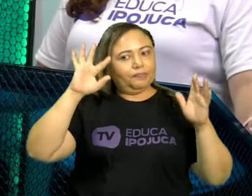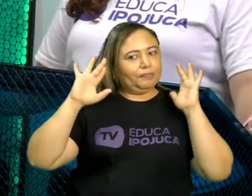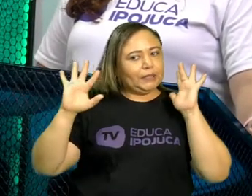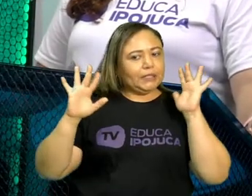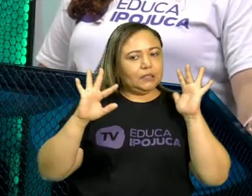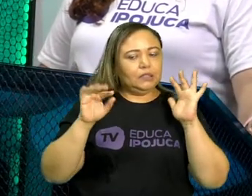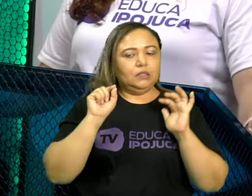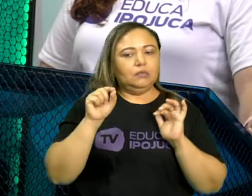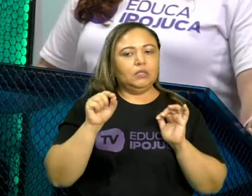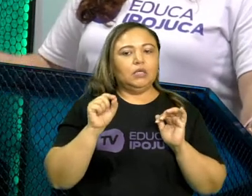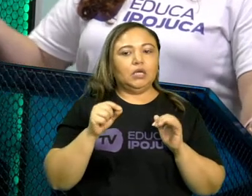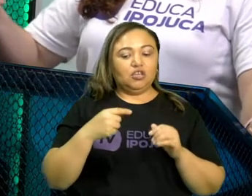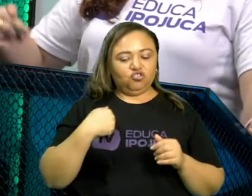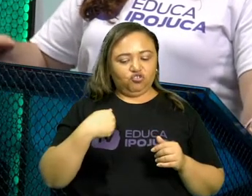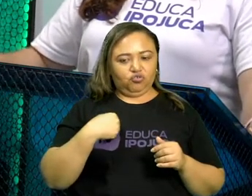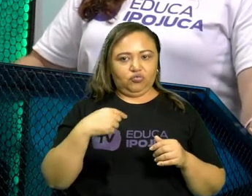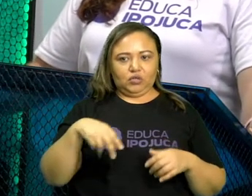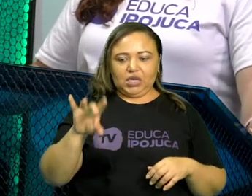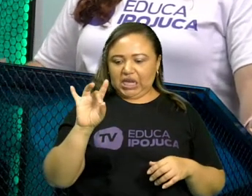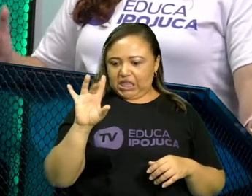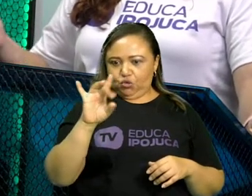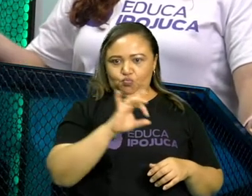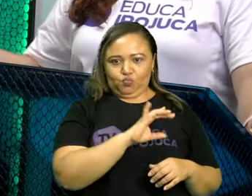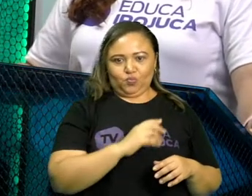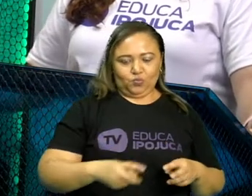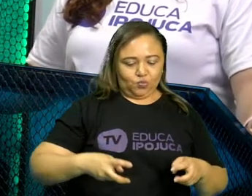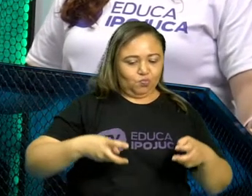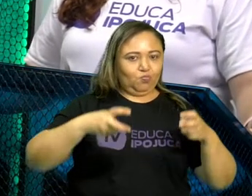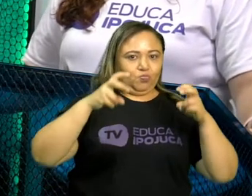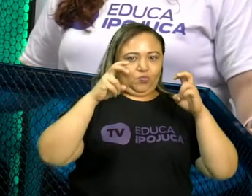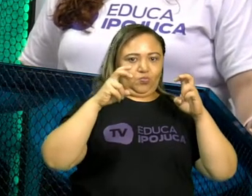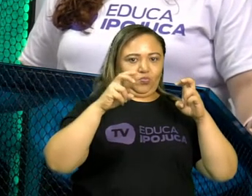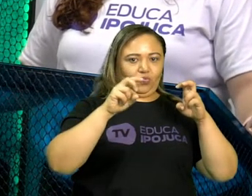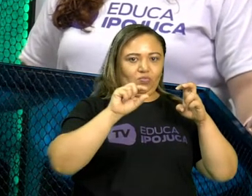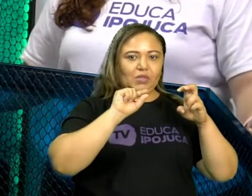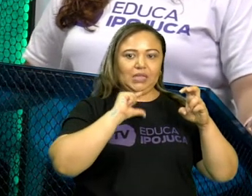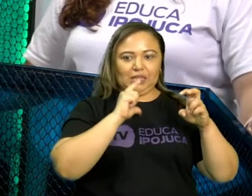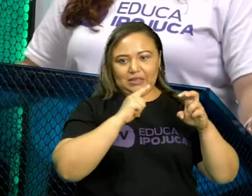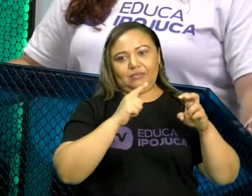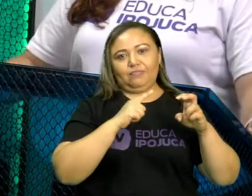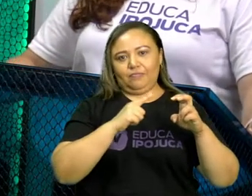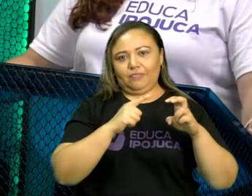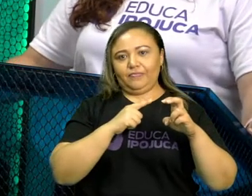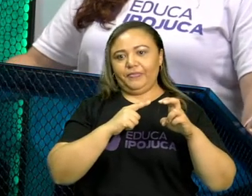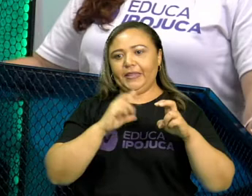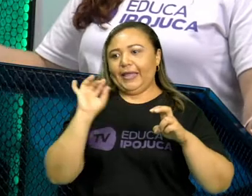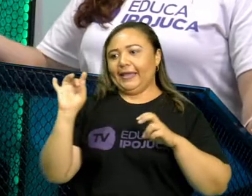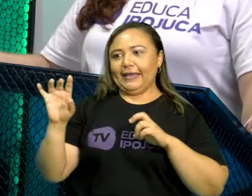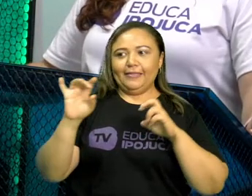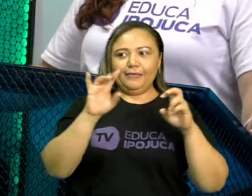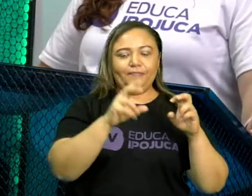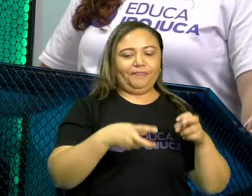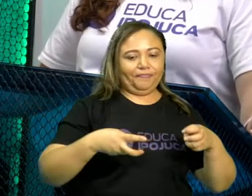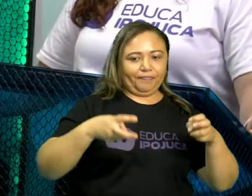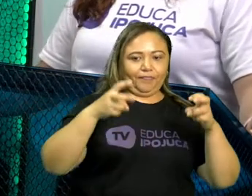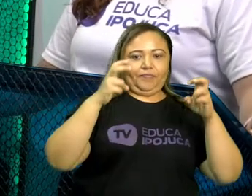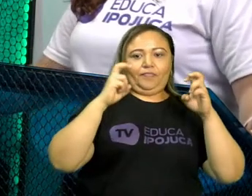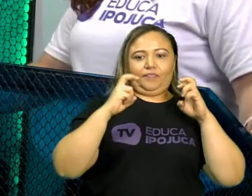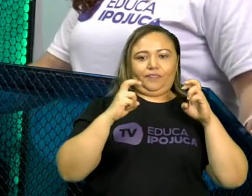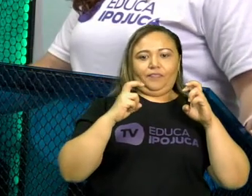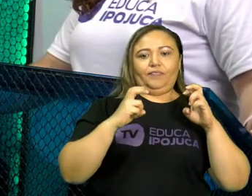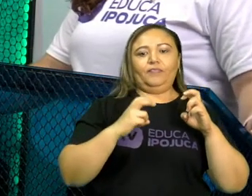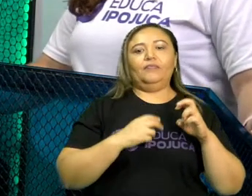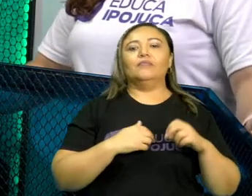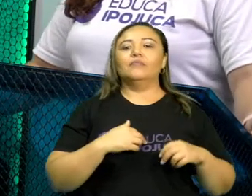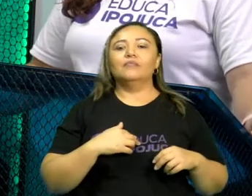Nosso ponto de vista. A gente não viu que os modalizadores, eles indicam o ponto de vista de quem está falando, de quem está repassando a mensagem?